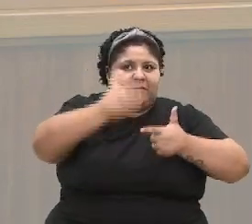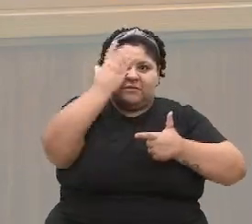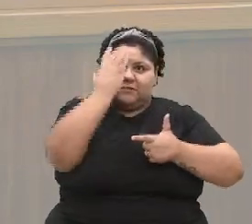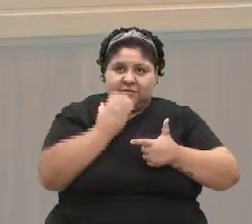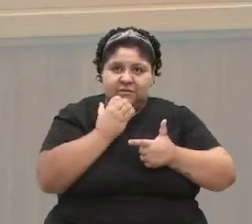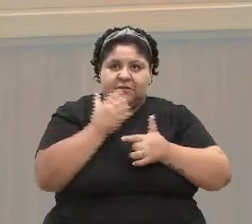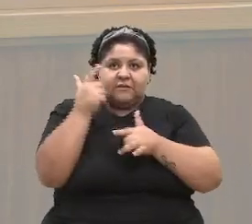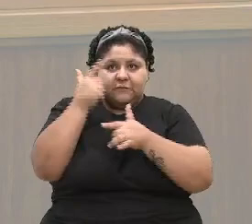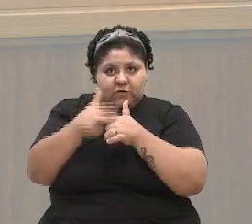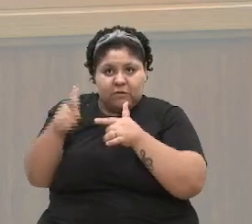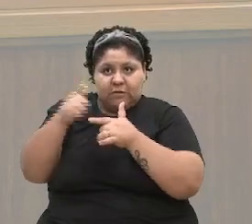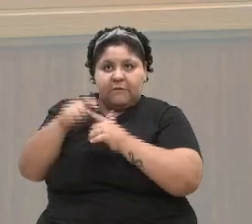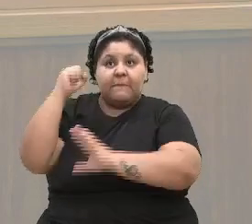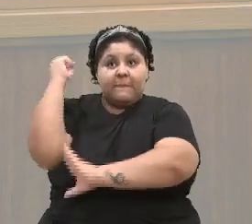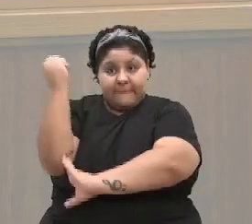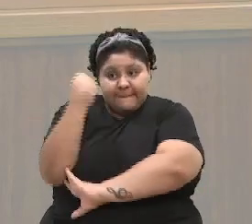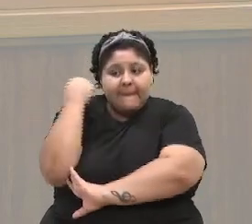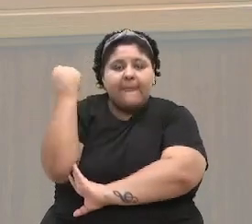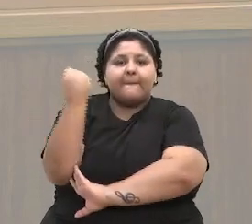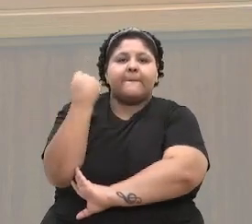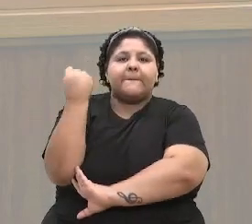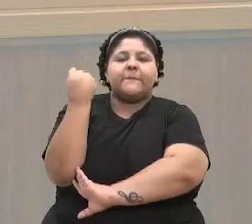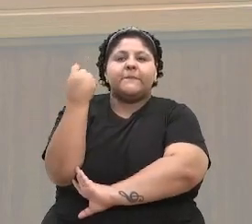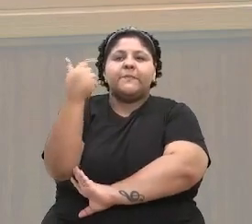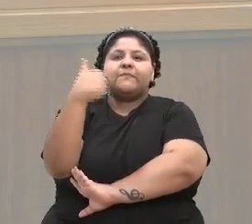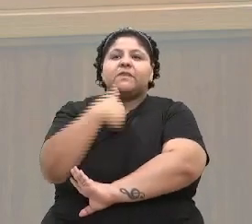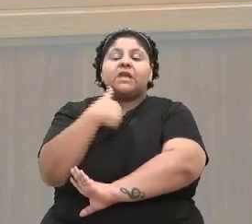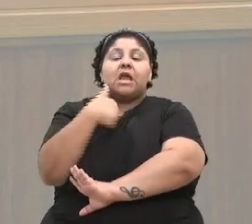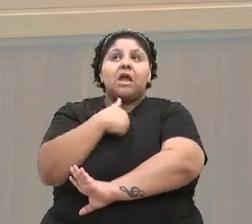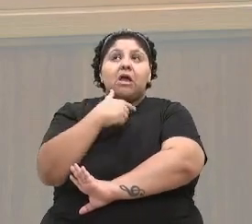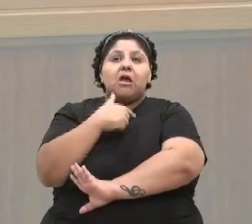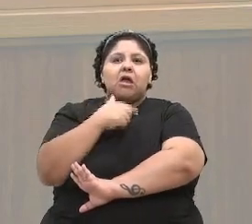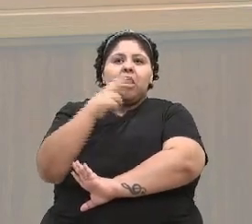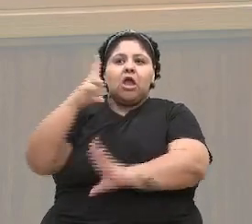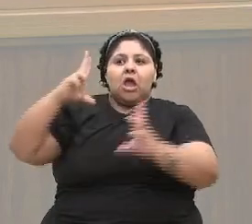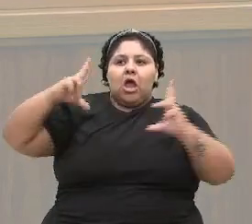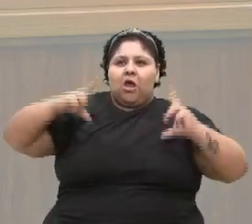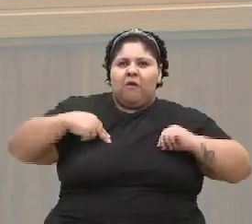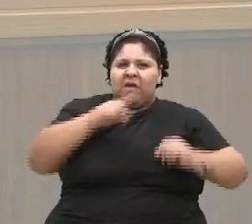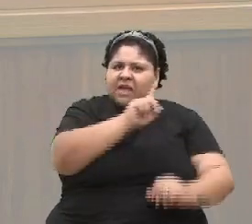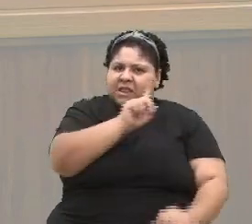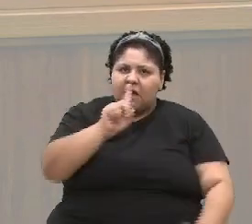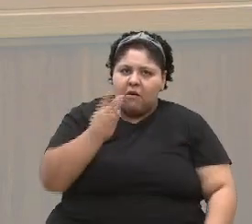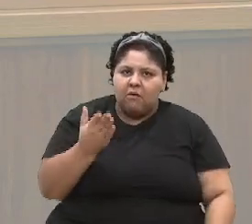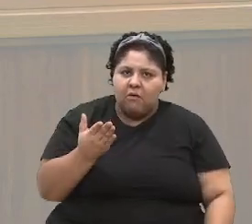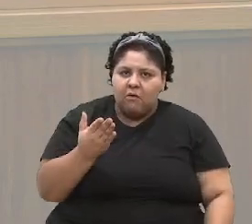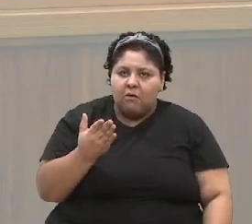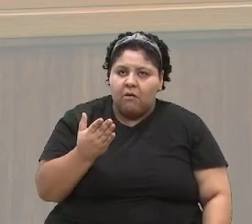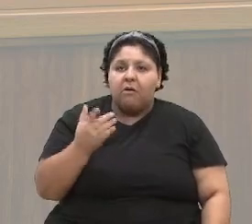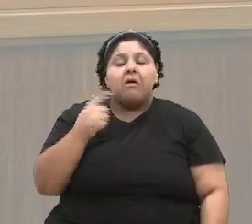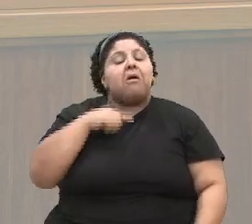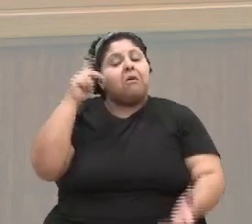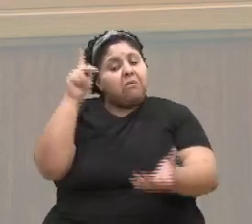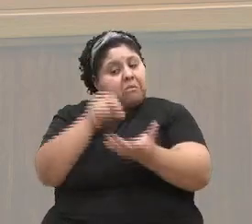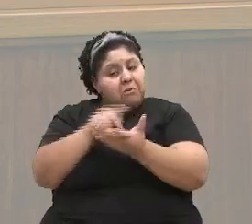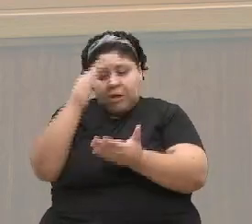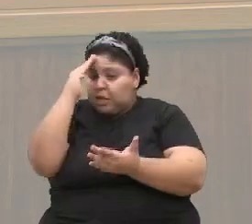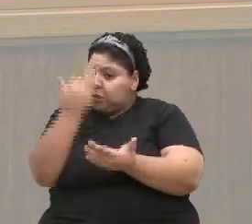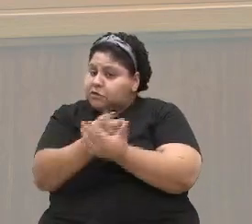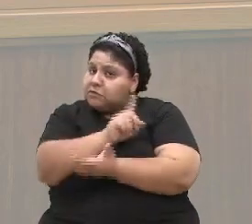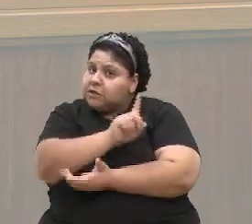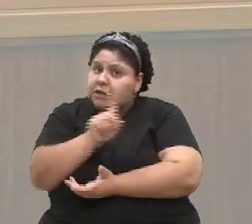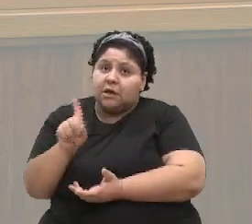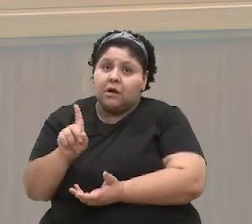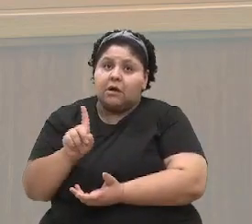problemas graves, precisa? Eu particularmente acredito que não. Eu sinceramente acredito que não.